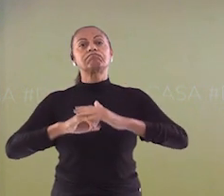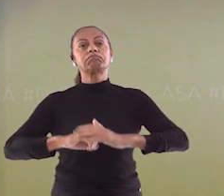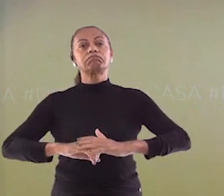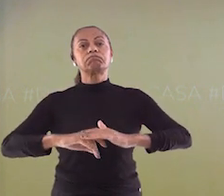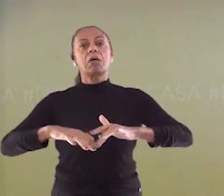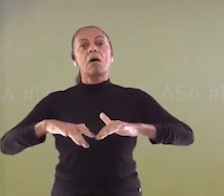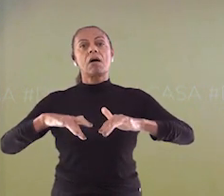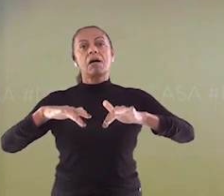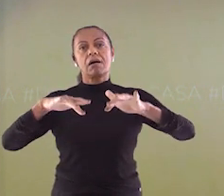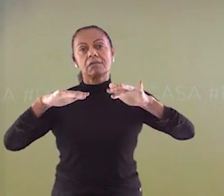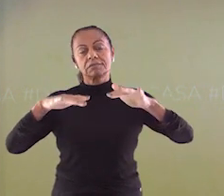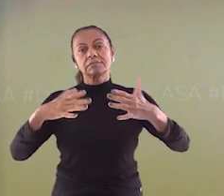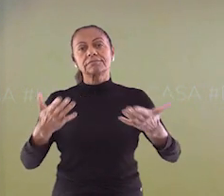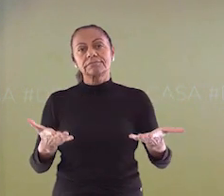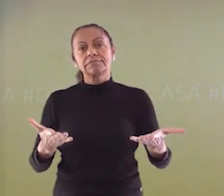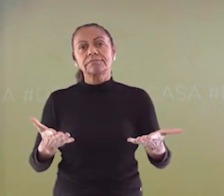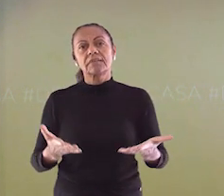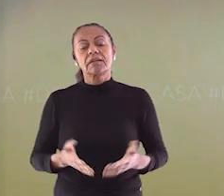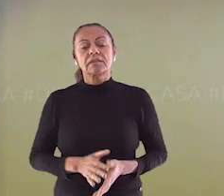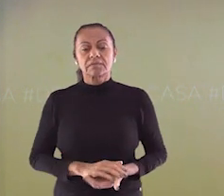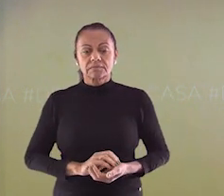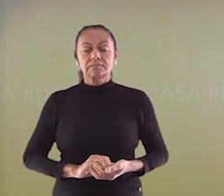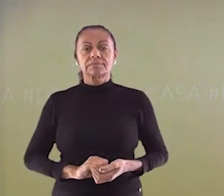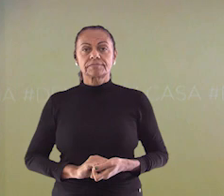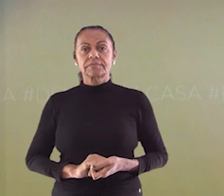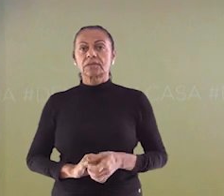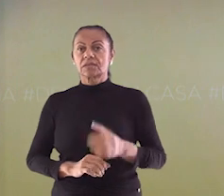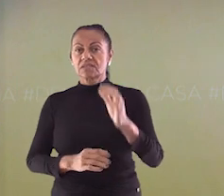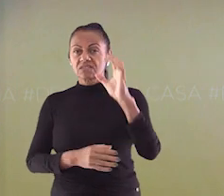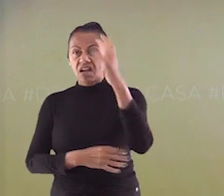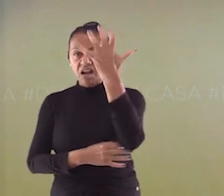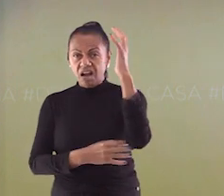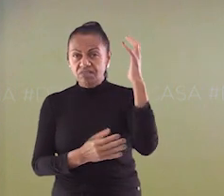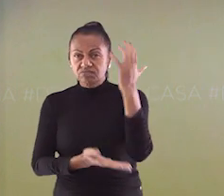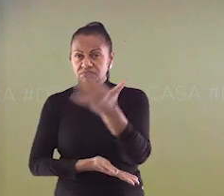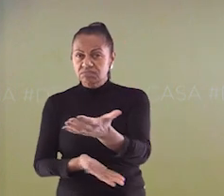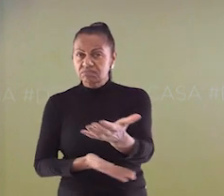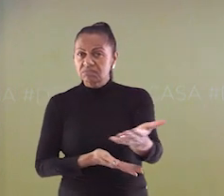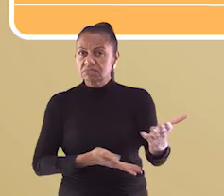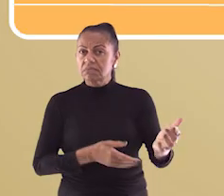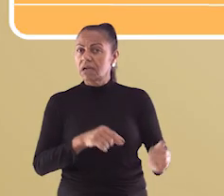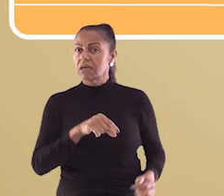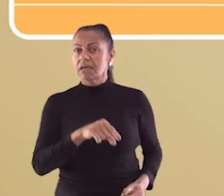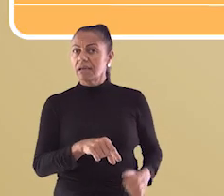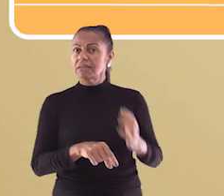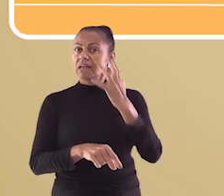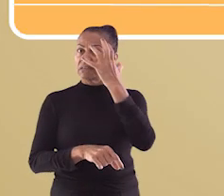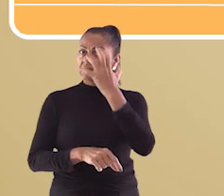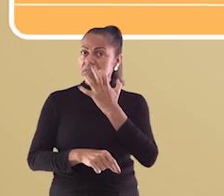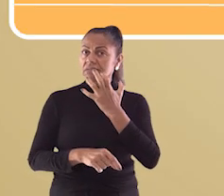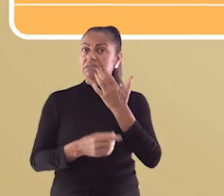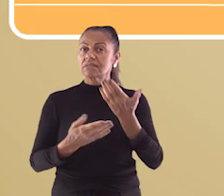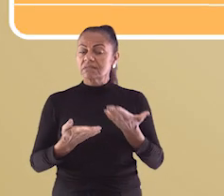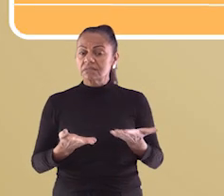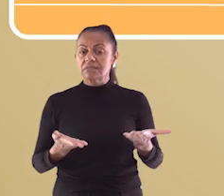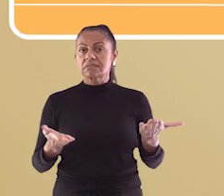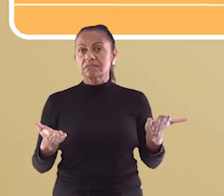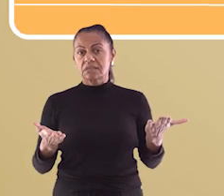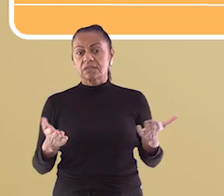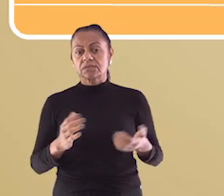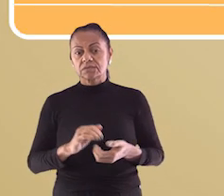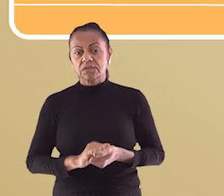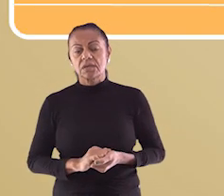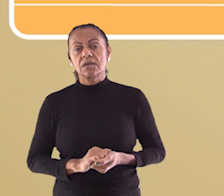portanto, as enchentes urbanas. Por isso é tão sério o problema de desmatamento. A intervenção humana